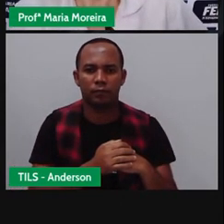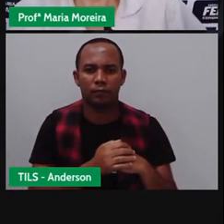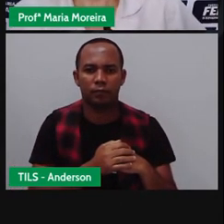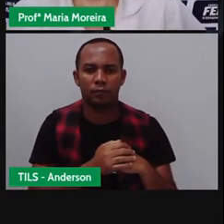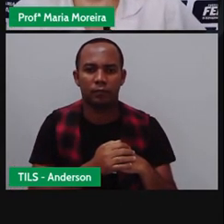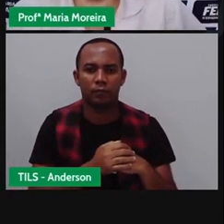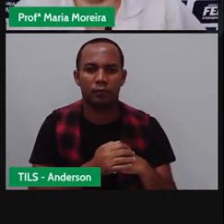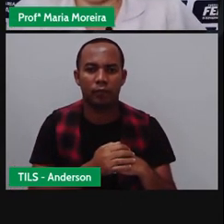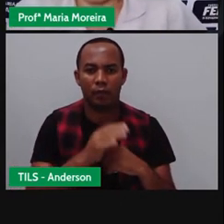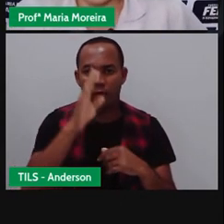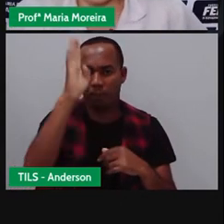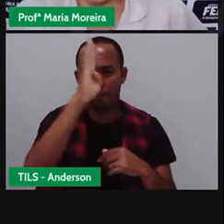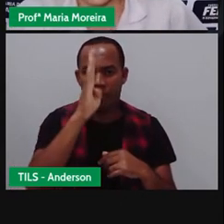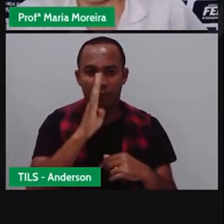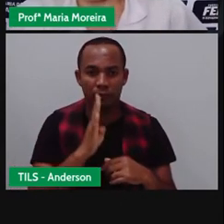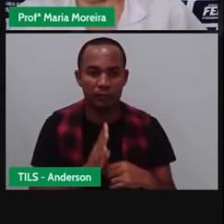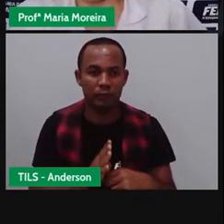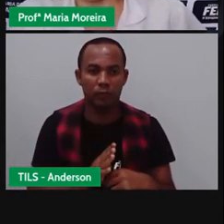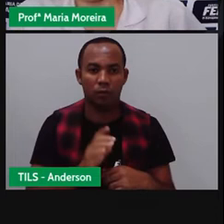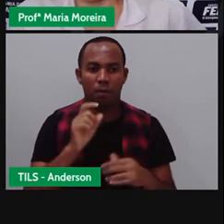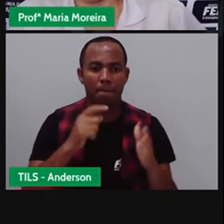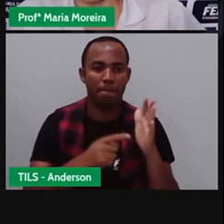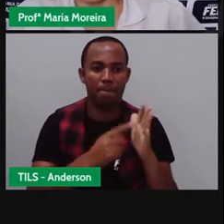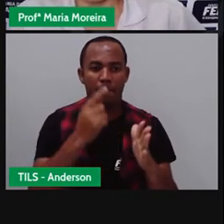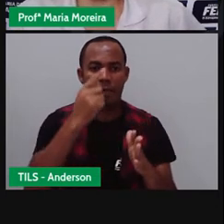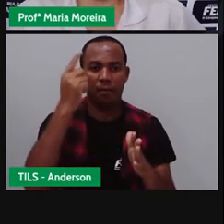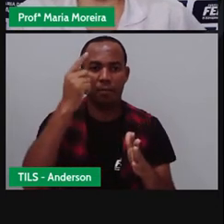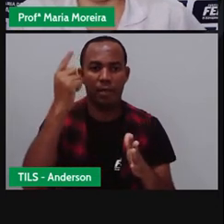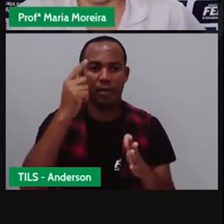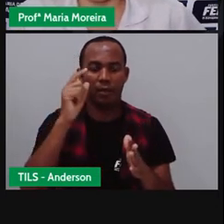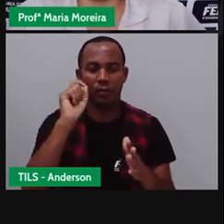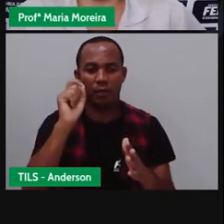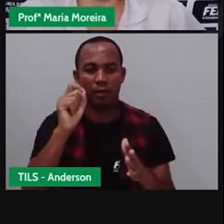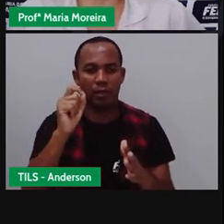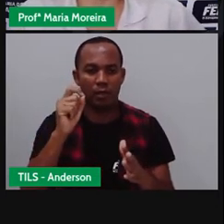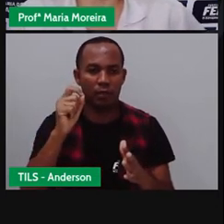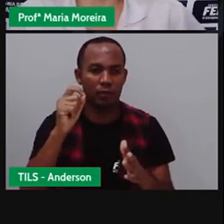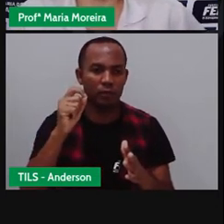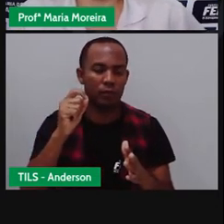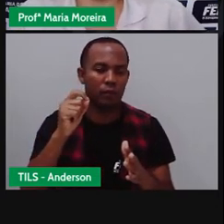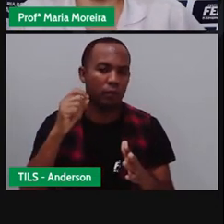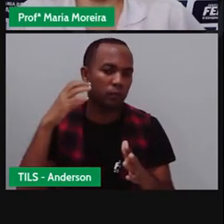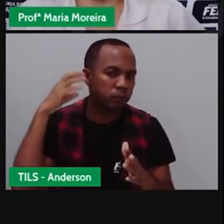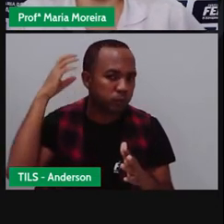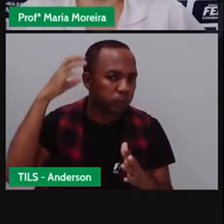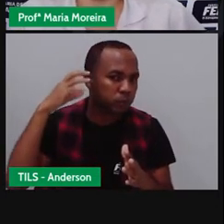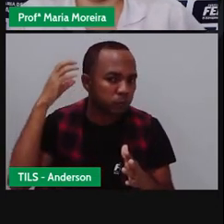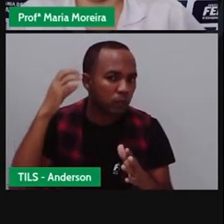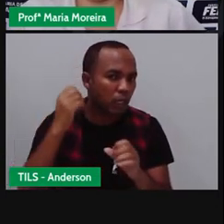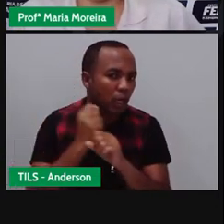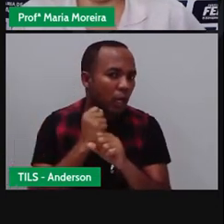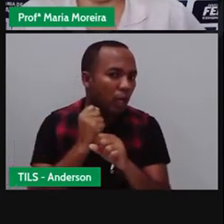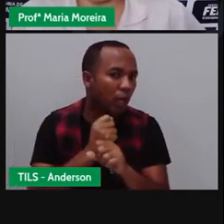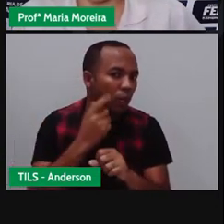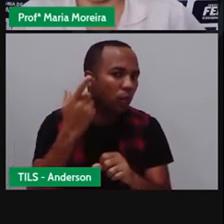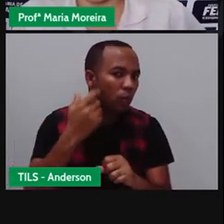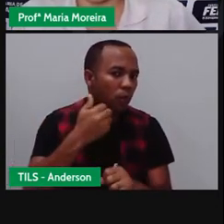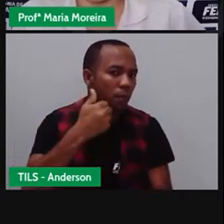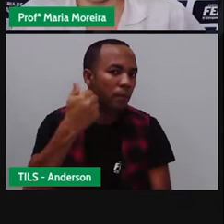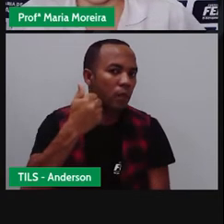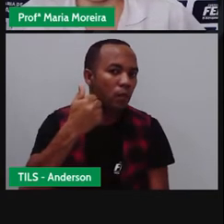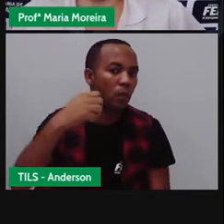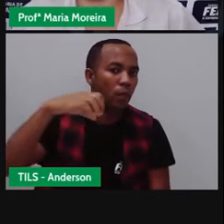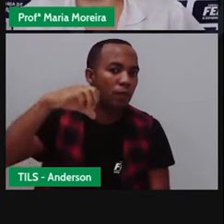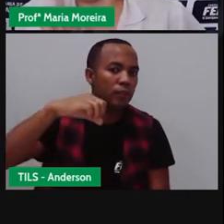No Brasil, né? A primeira transmissão oficial ocorreu no ano de 1922.